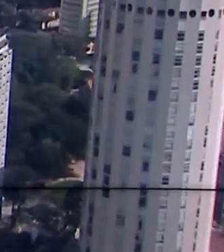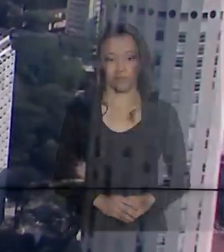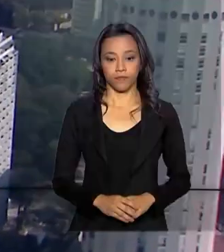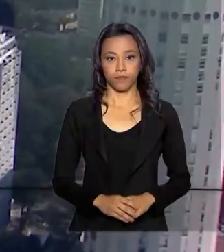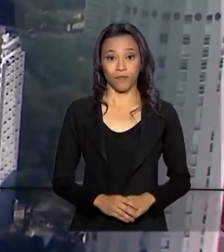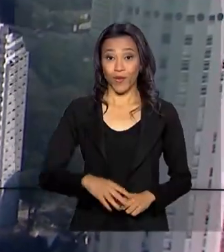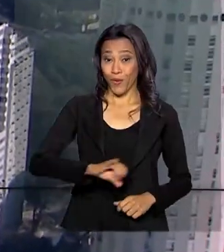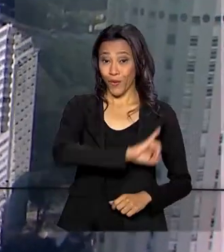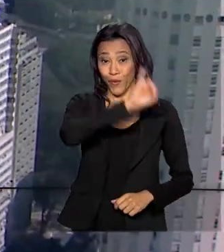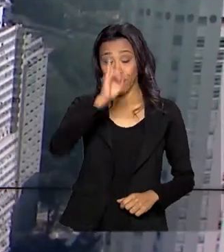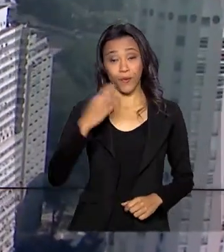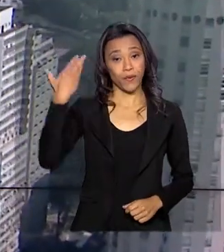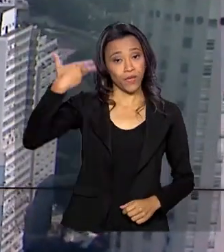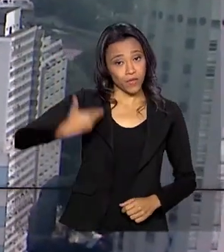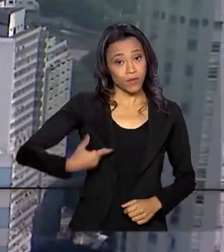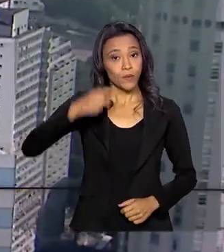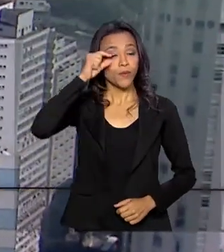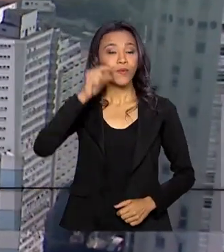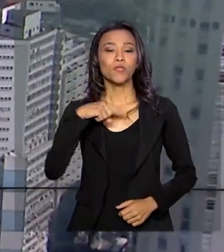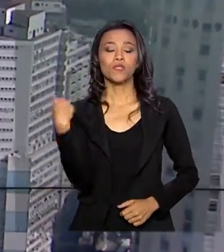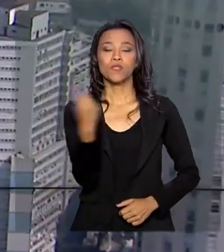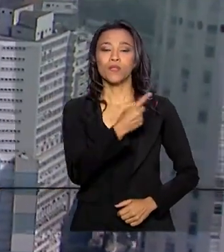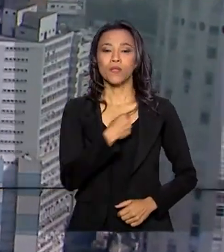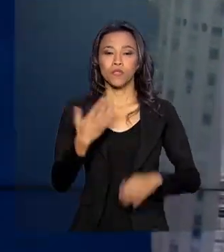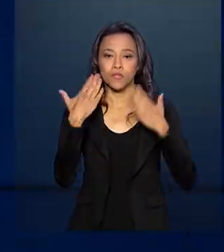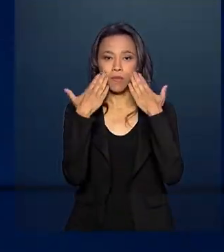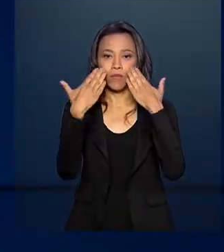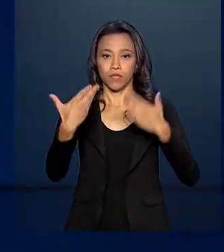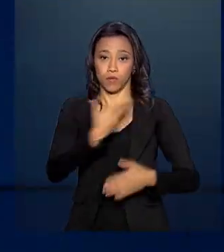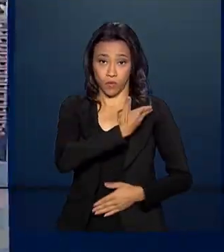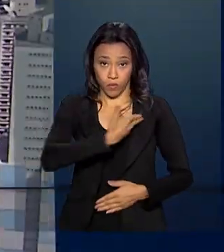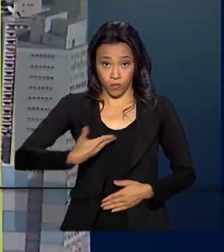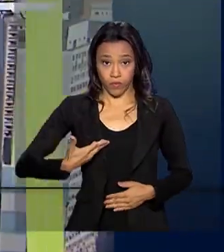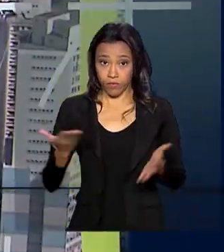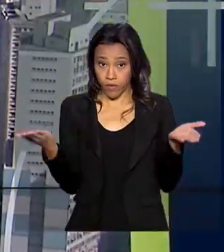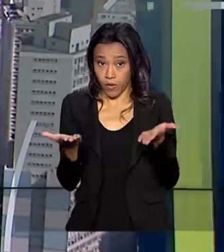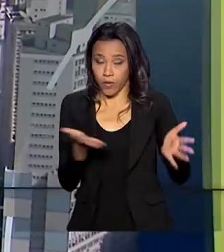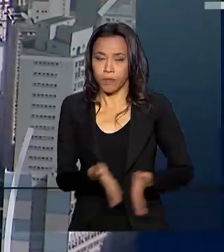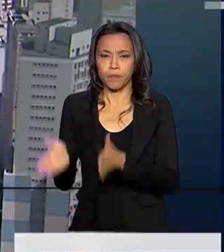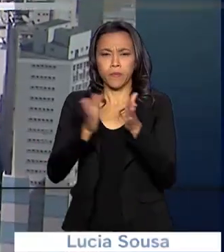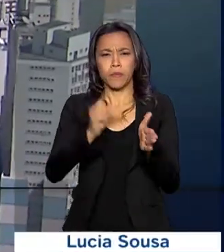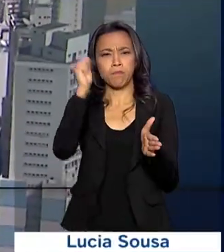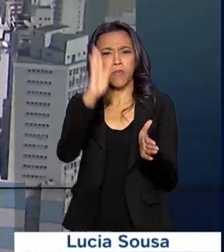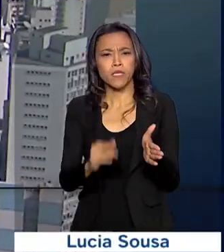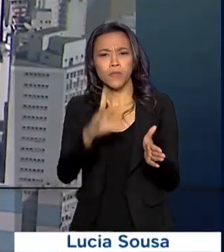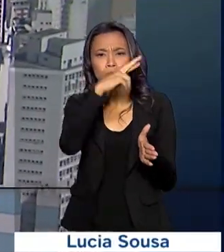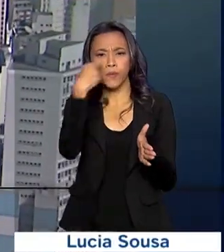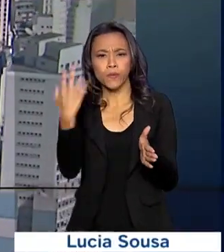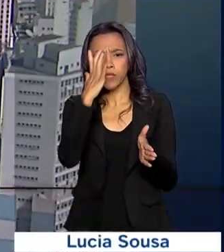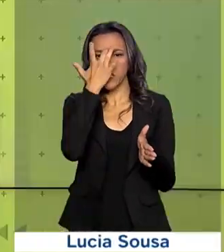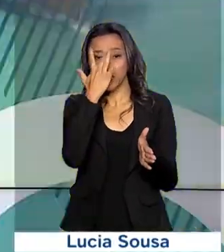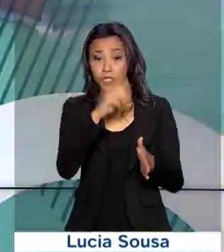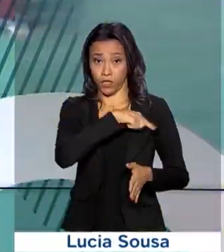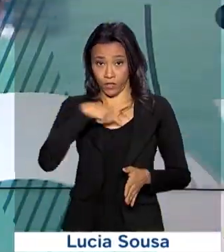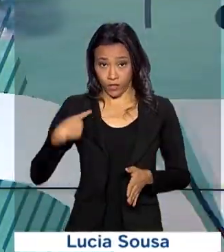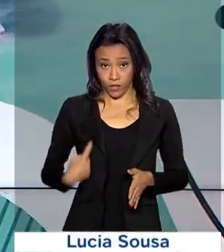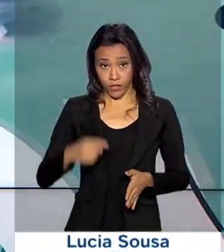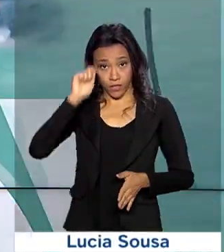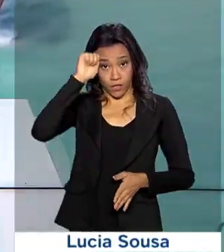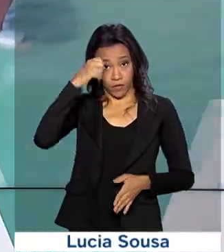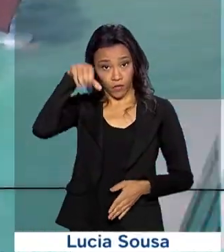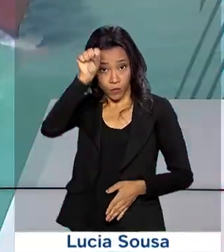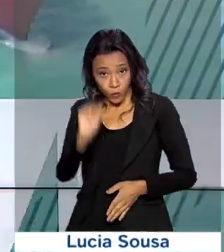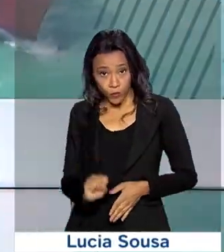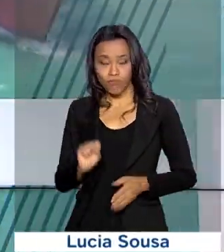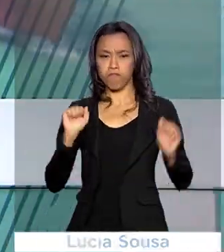Olá, eu sou Roberto Camargo e estamos no ar com o Governo Agora. Brasil, Rússia, Índia, China e África do Sul se